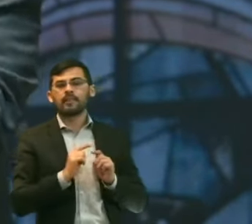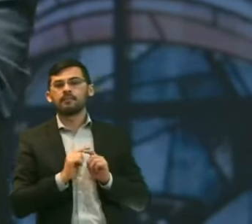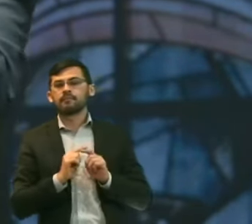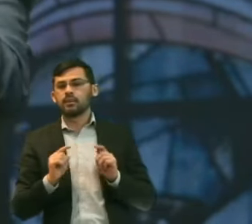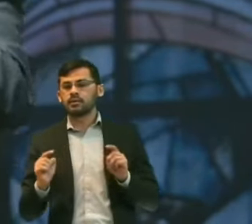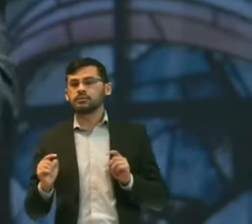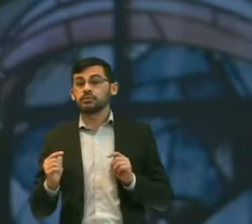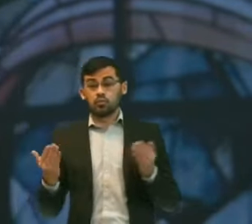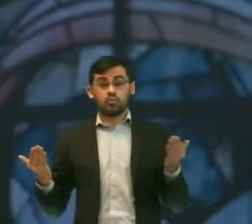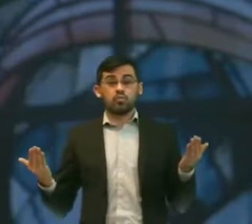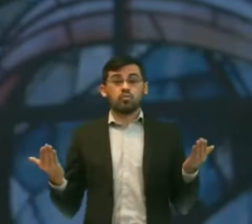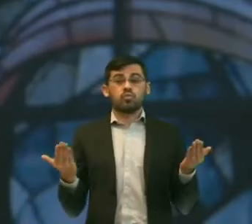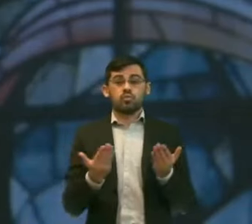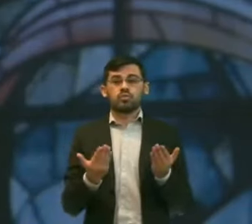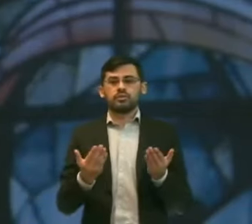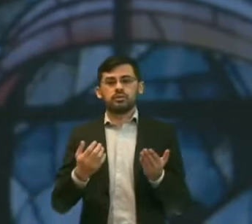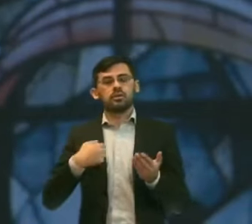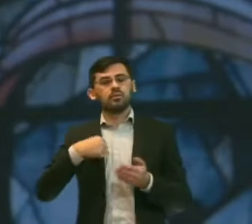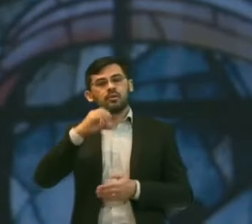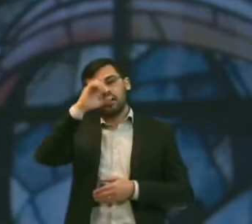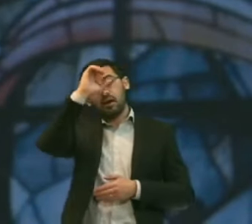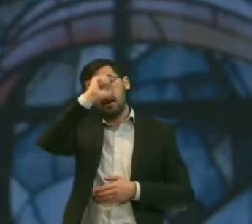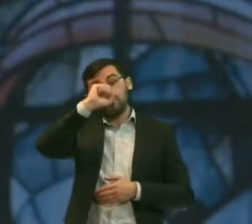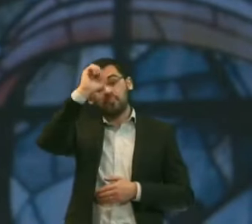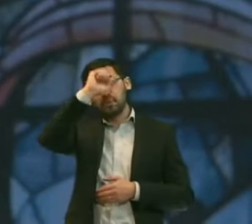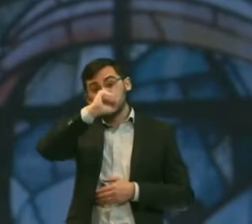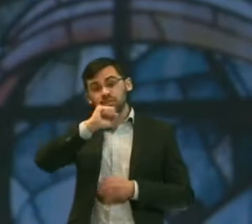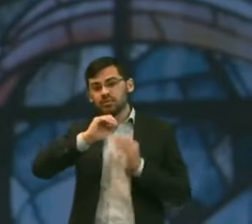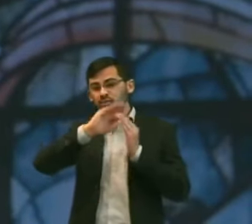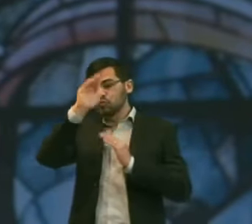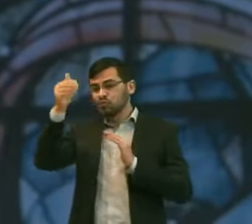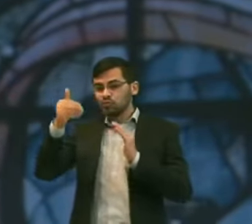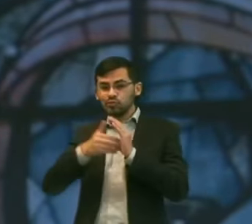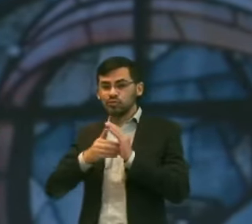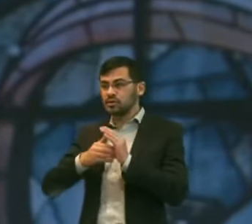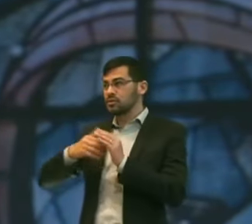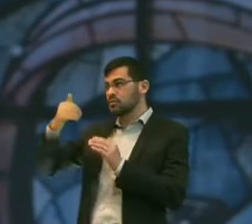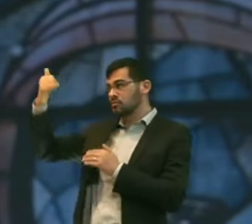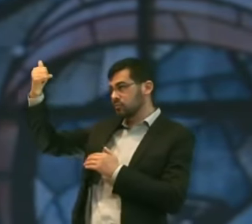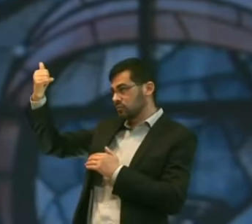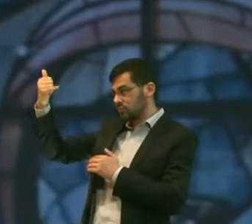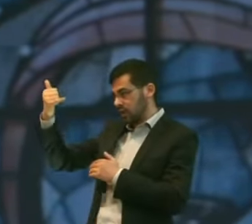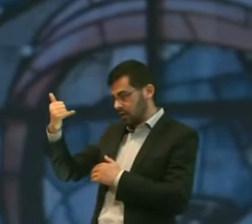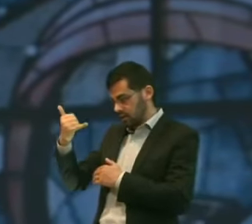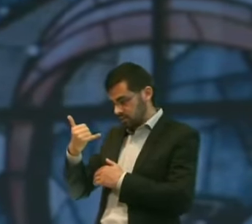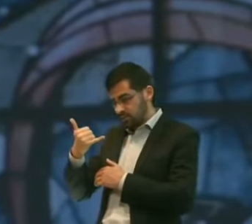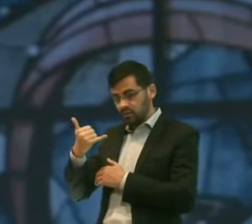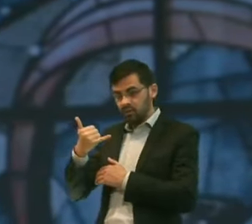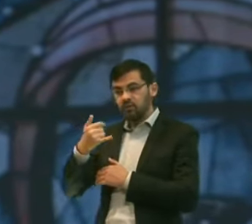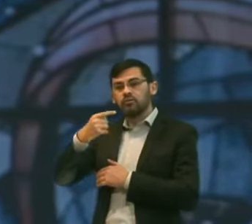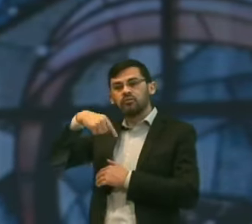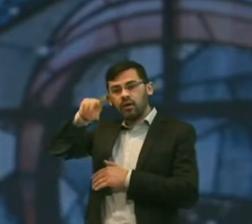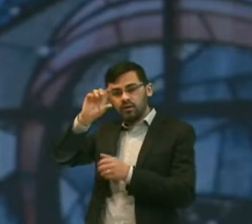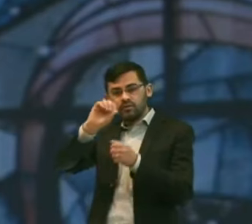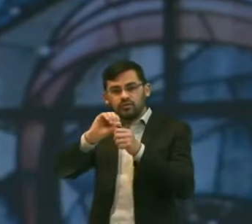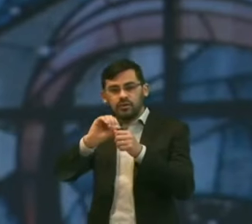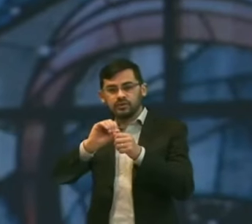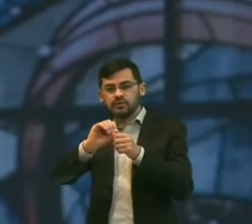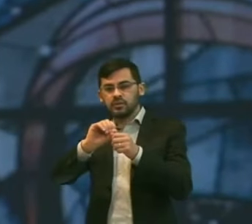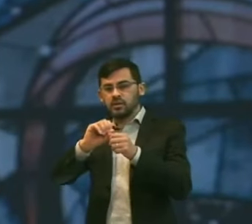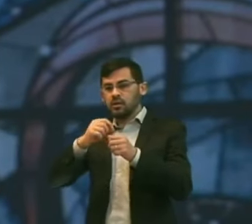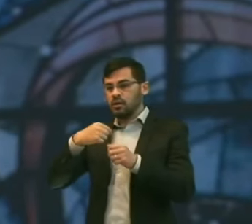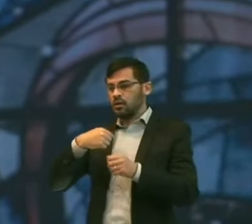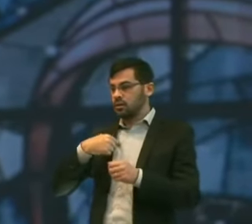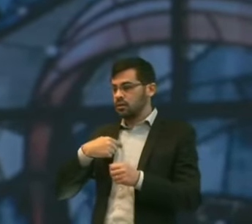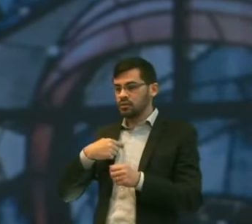Mas hoje Eu aprendi Essa lição Quando Deus Fala para mim Vai e faz Eu